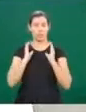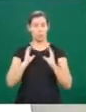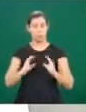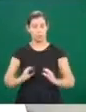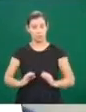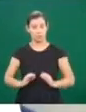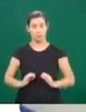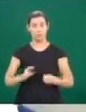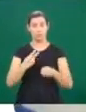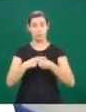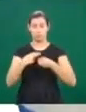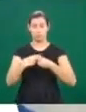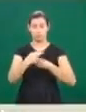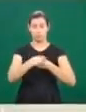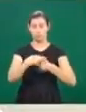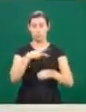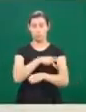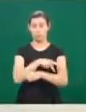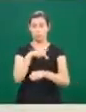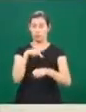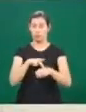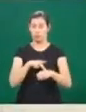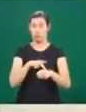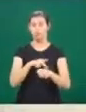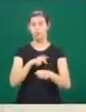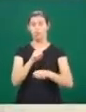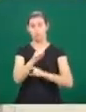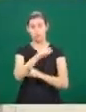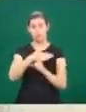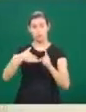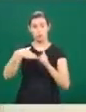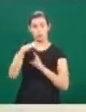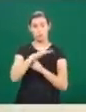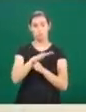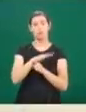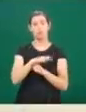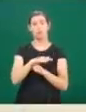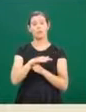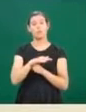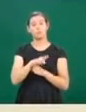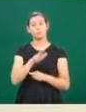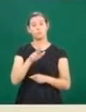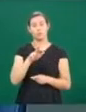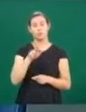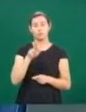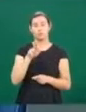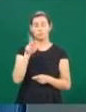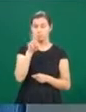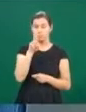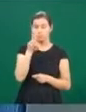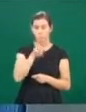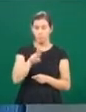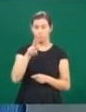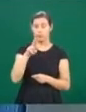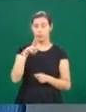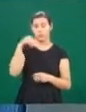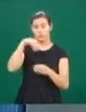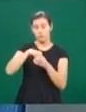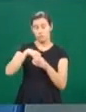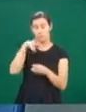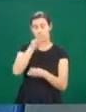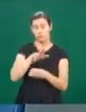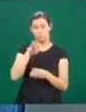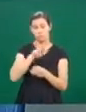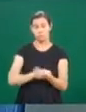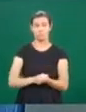psicopedagógico e social em uma instituição de ensino superior em Uberlândia. Para ela, as discussões apresentadas pelos